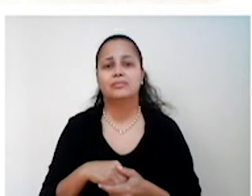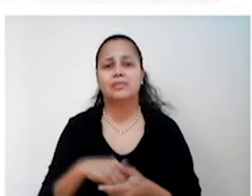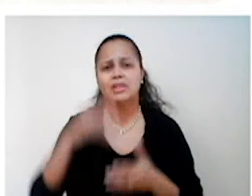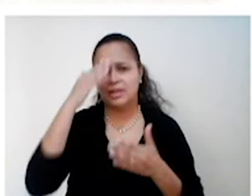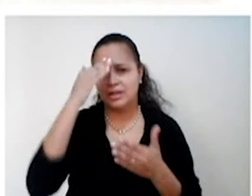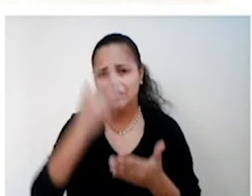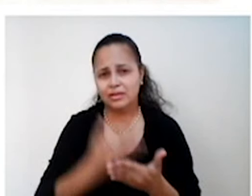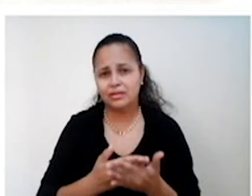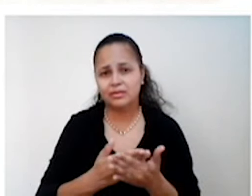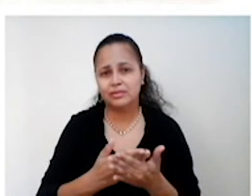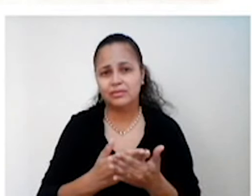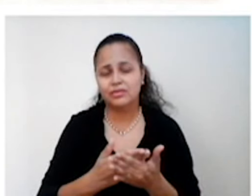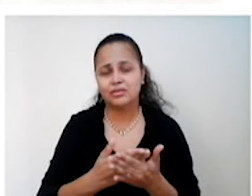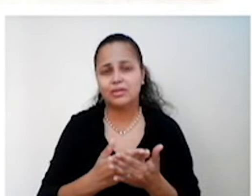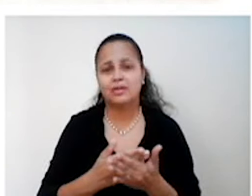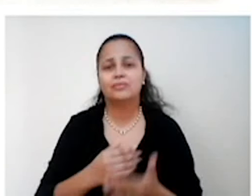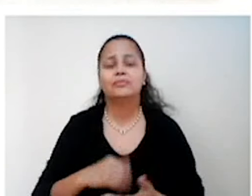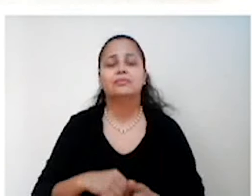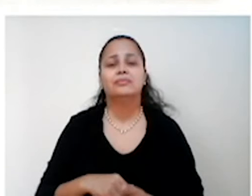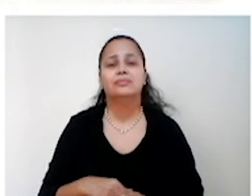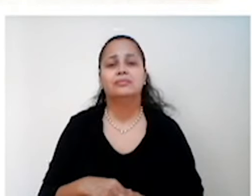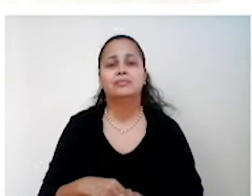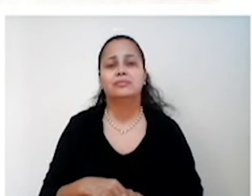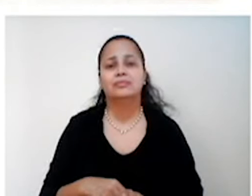apoiaram, então, comunismo temporariamente,